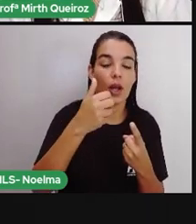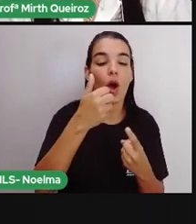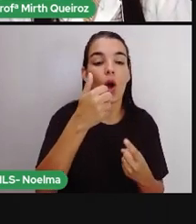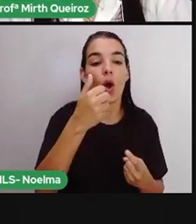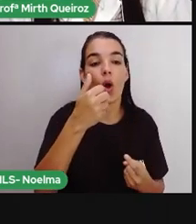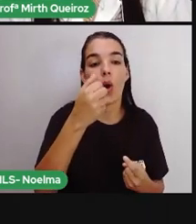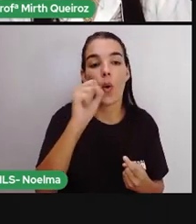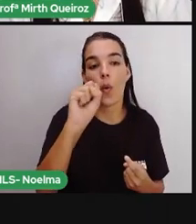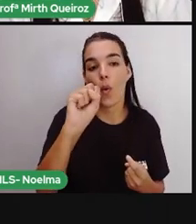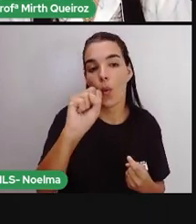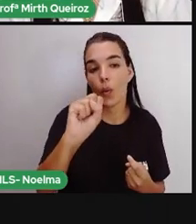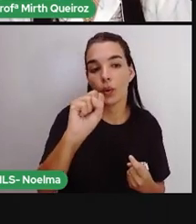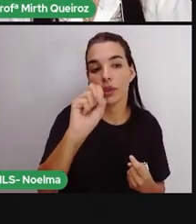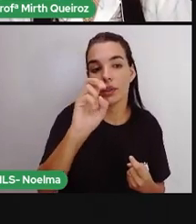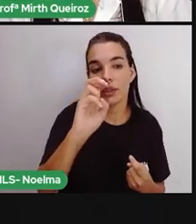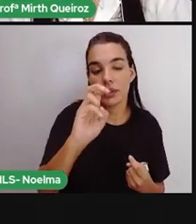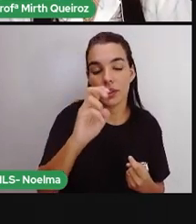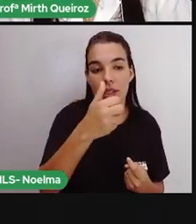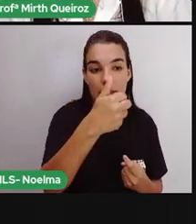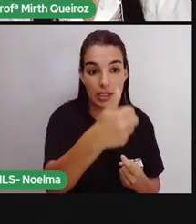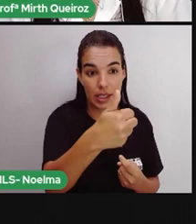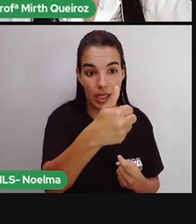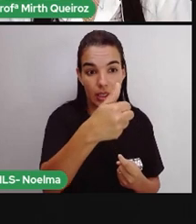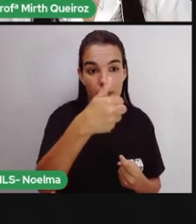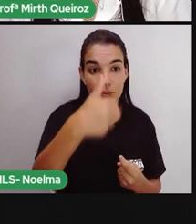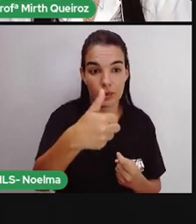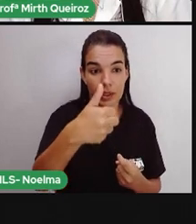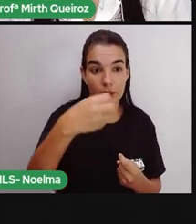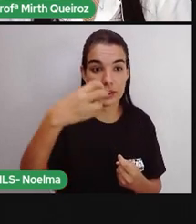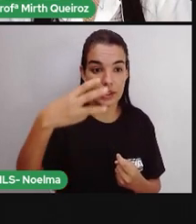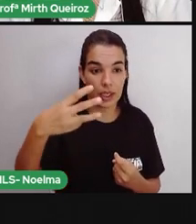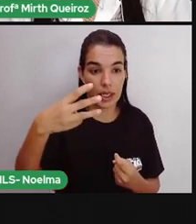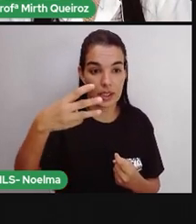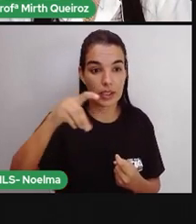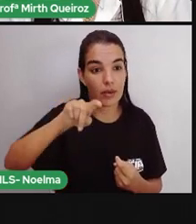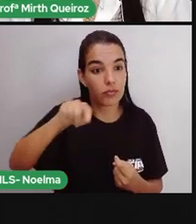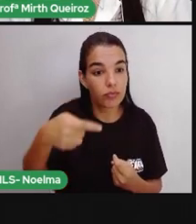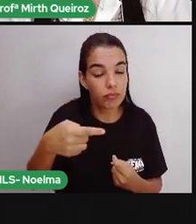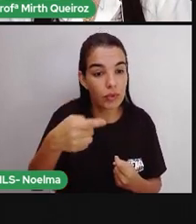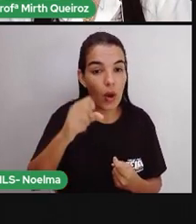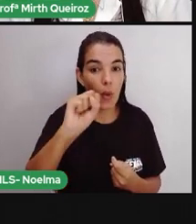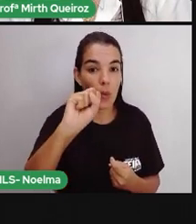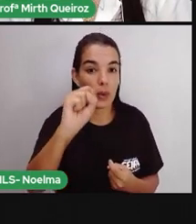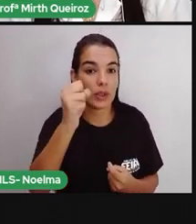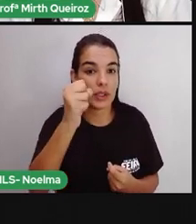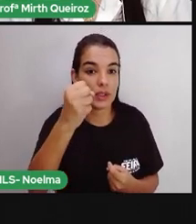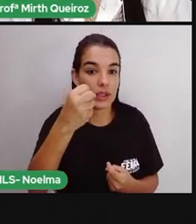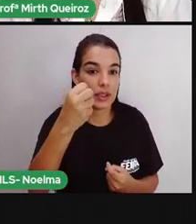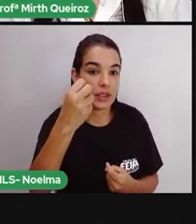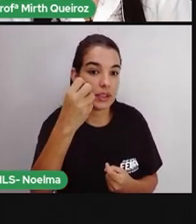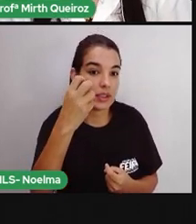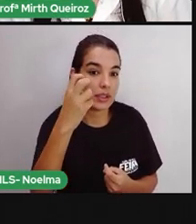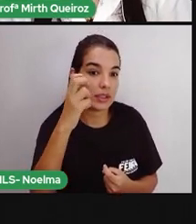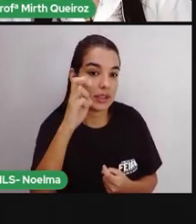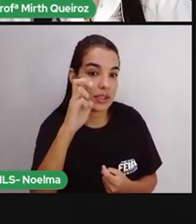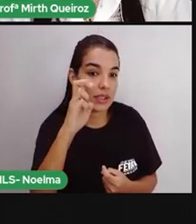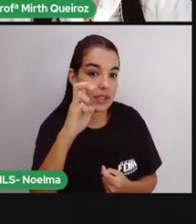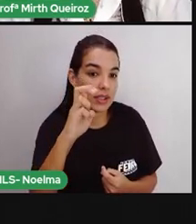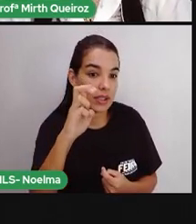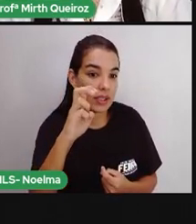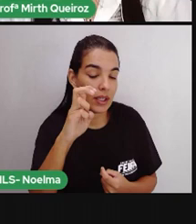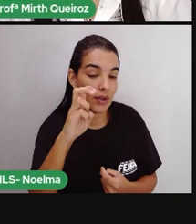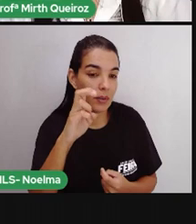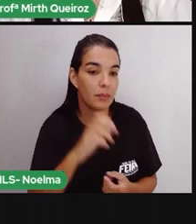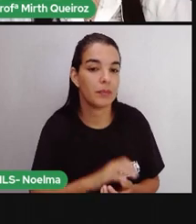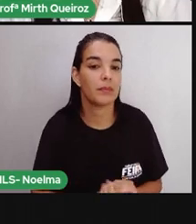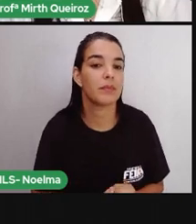Então, nós temos o quê? 113 reais e 85 centavos. E nesse outro